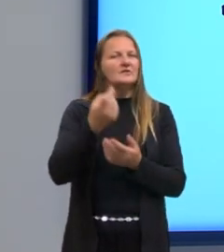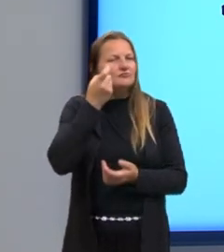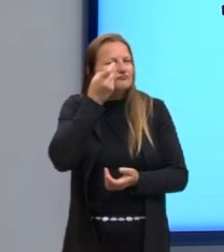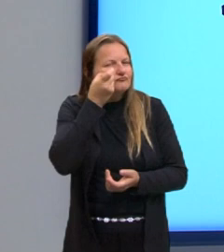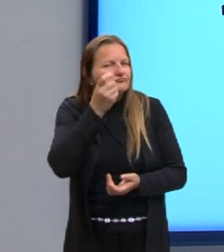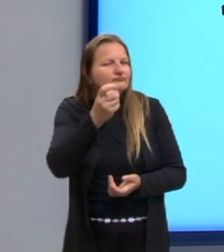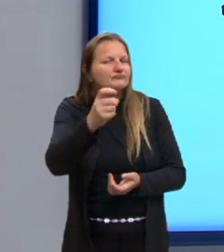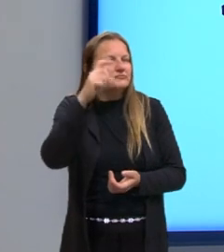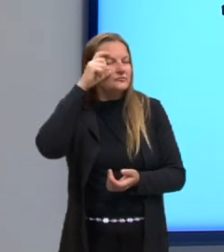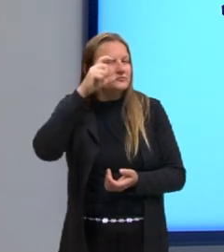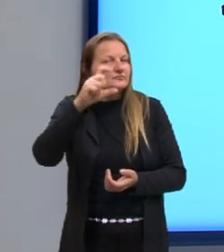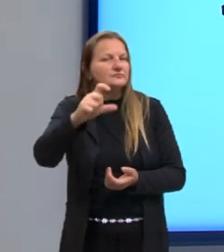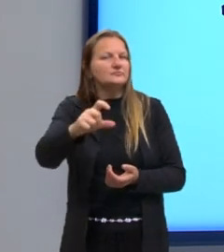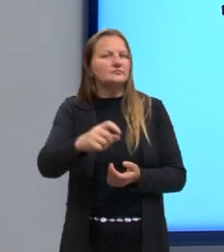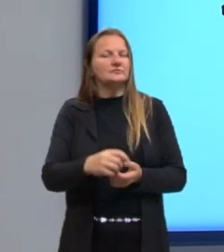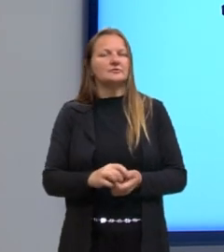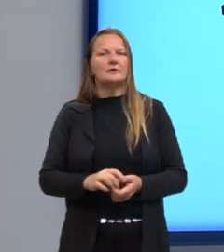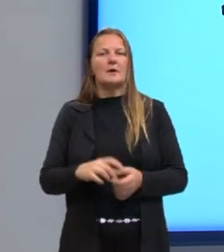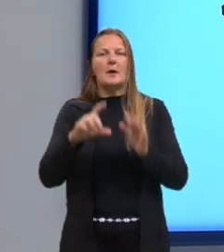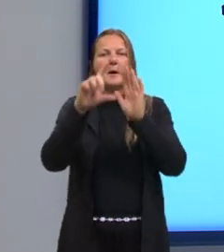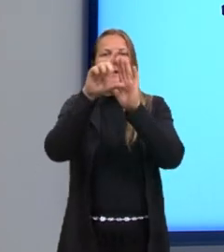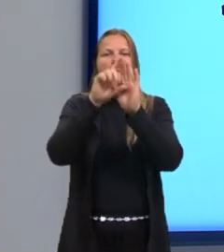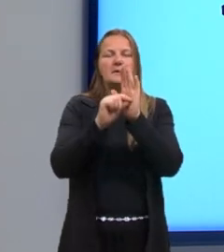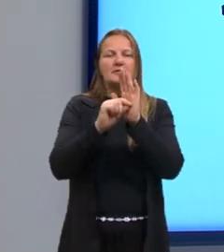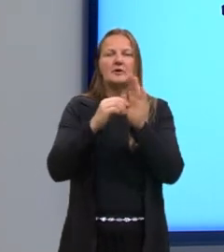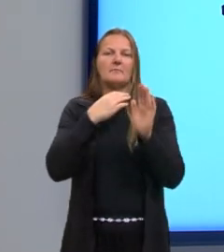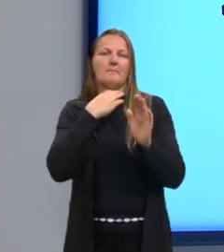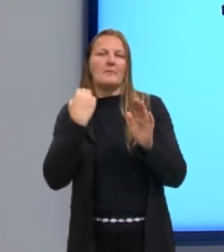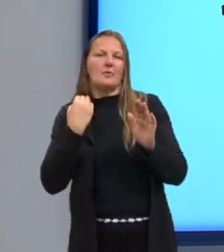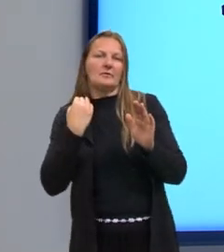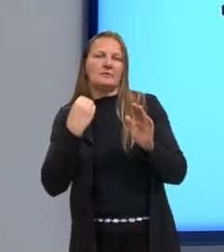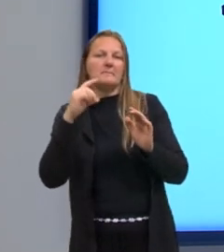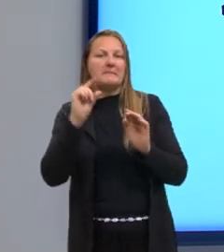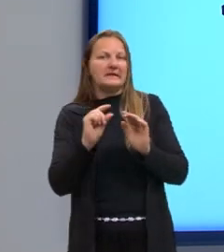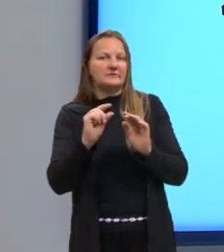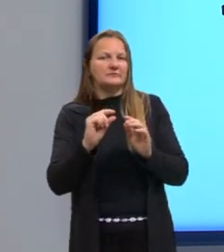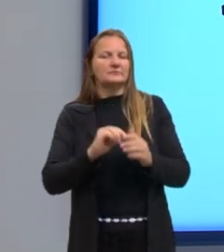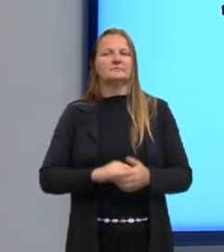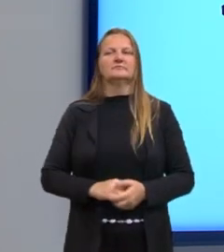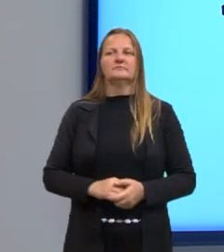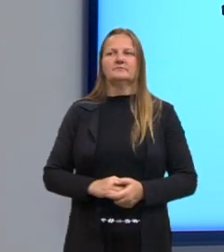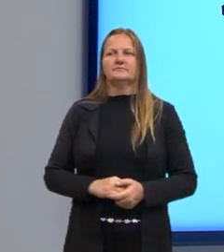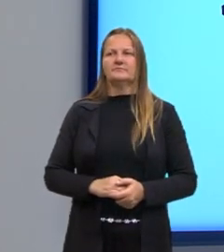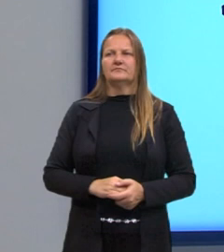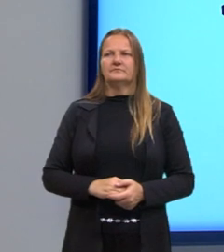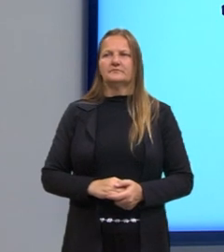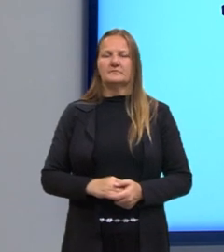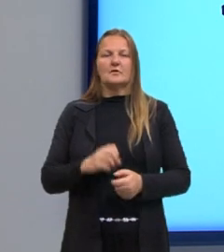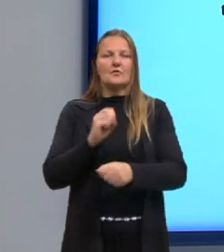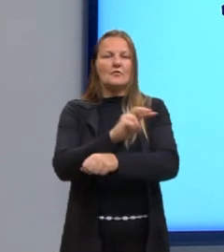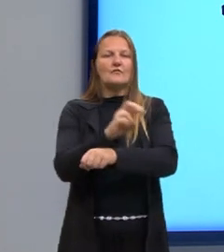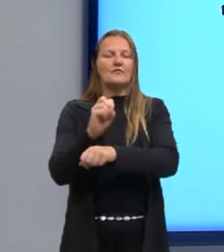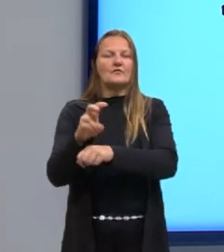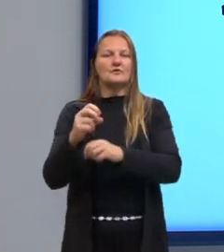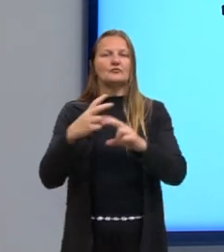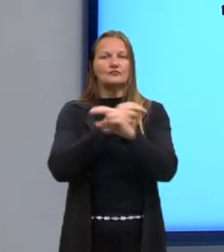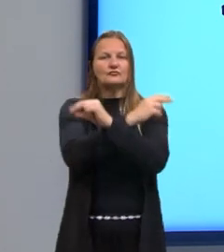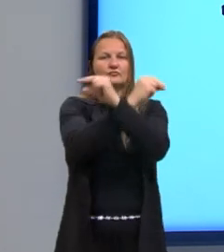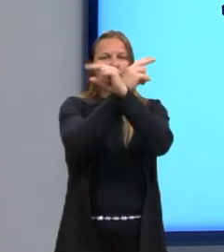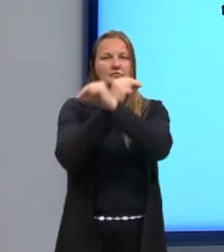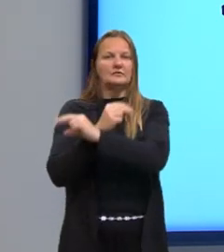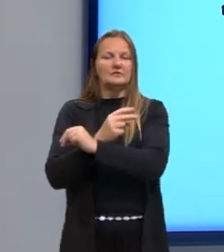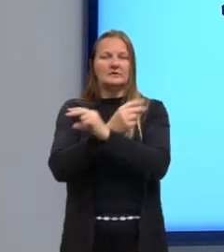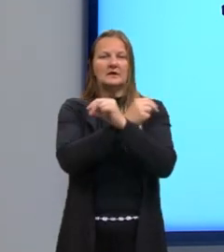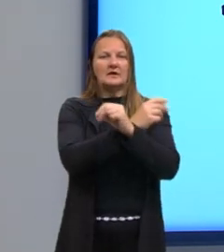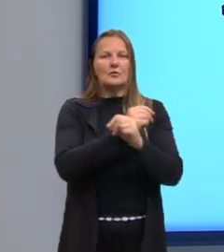ter o sucesso aquele parasita com menor letalidade, certo? Assim, o vírus causador da dengue apresenta